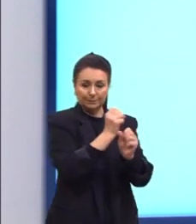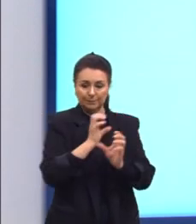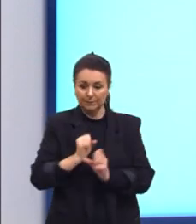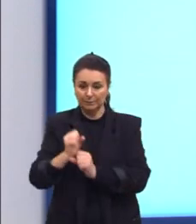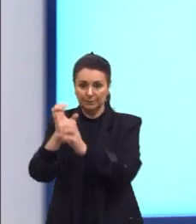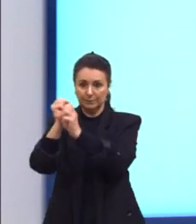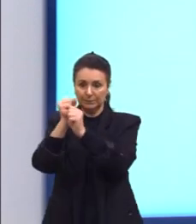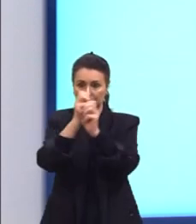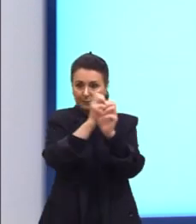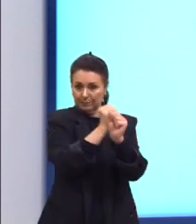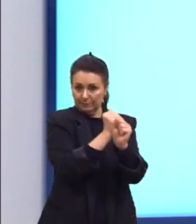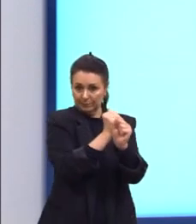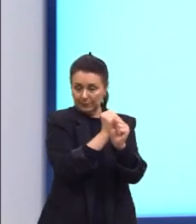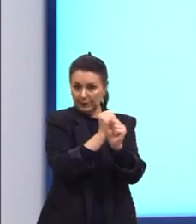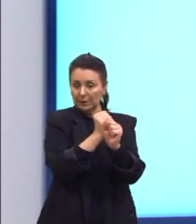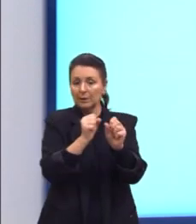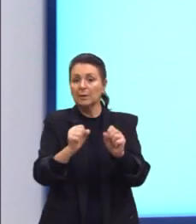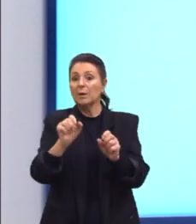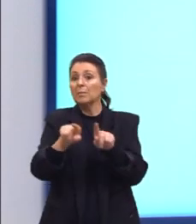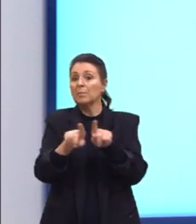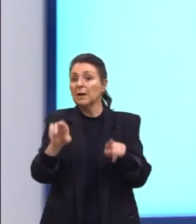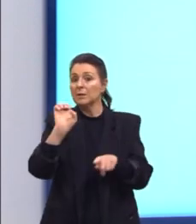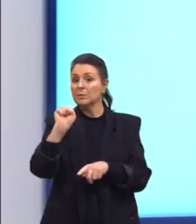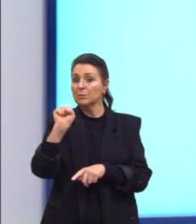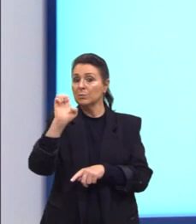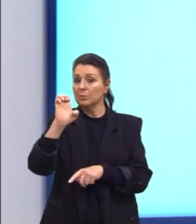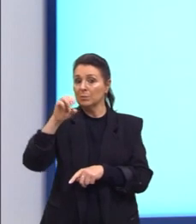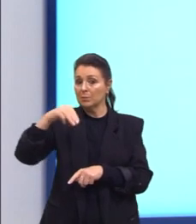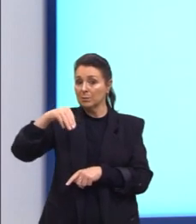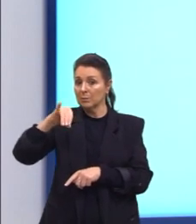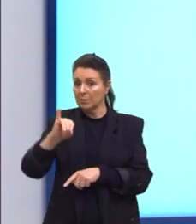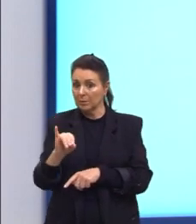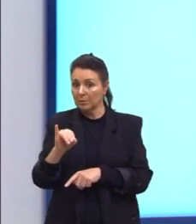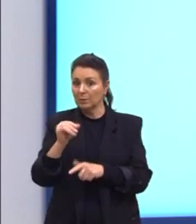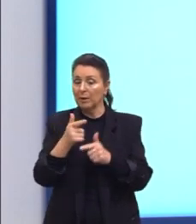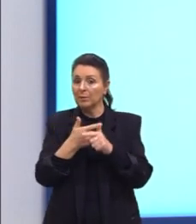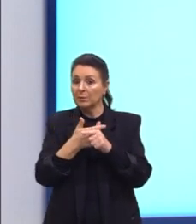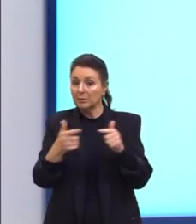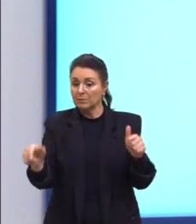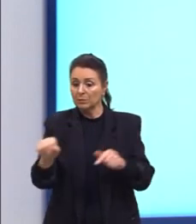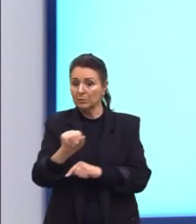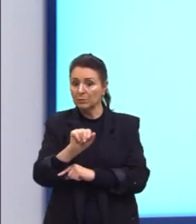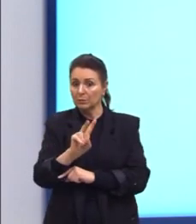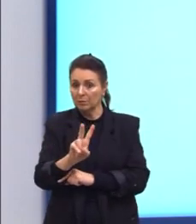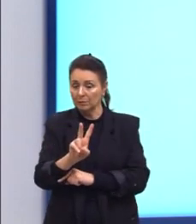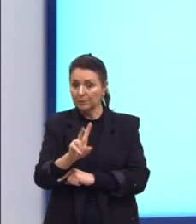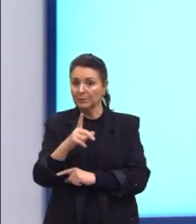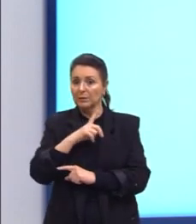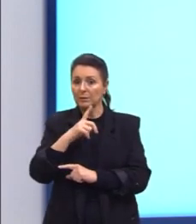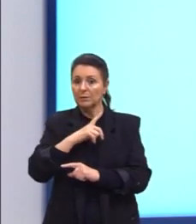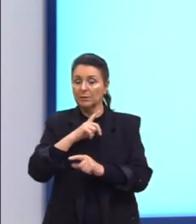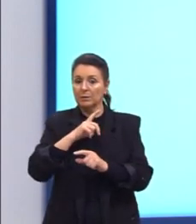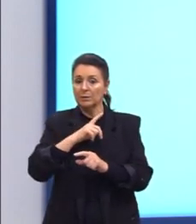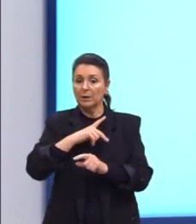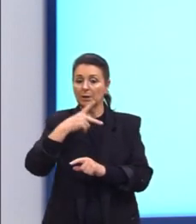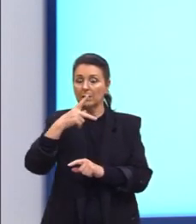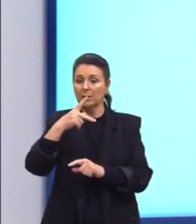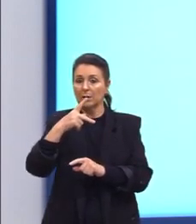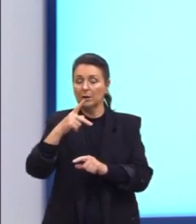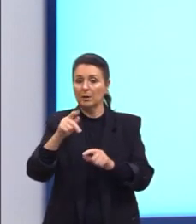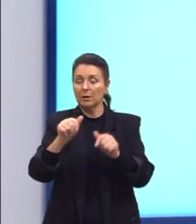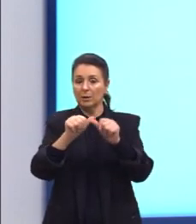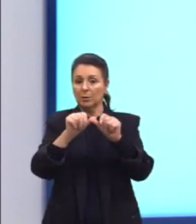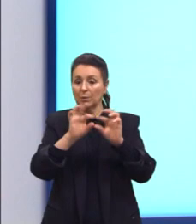por L. Só que semiperímetro significa que nós vamos dividir por dois. Então, nós temos o perímetro da figura